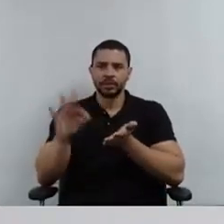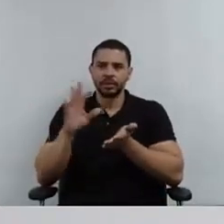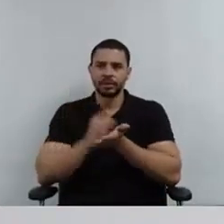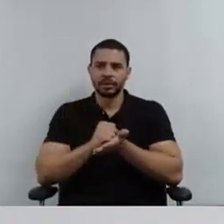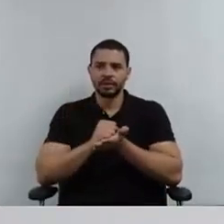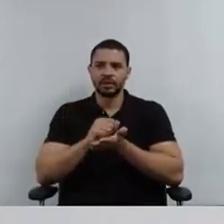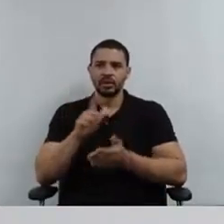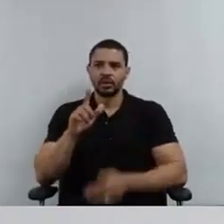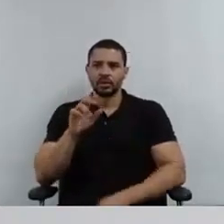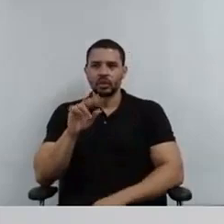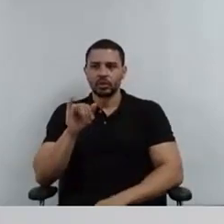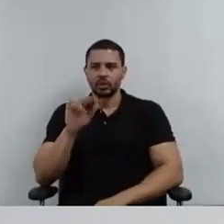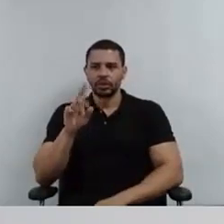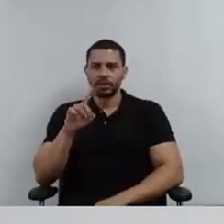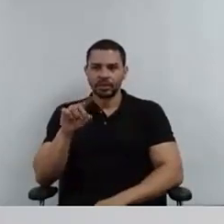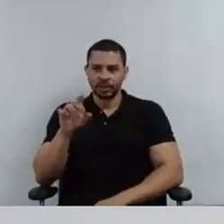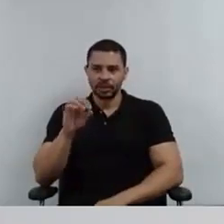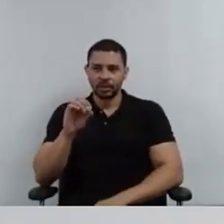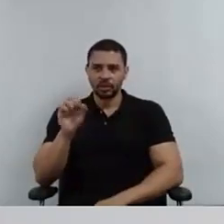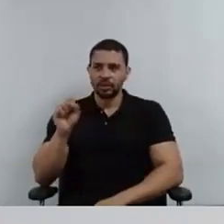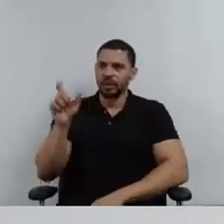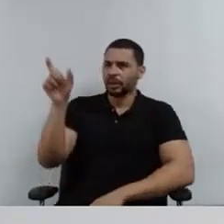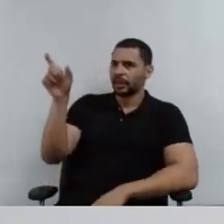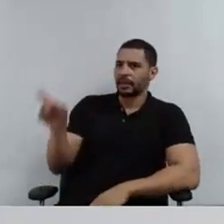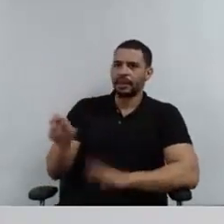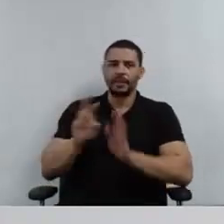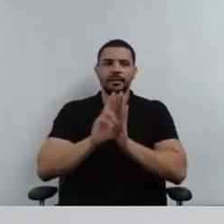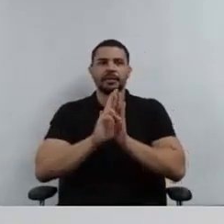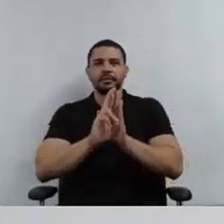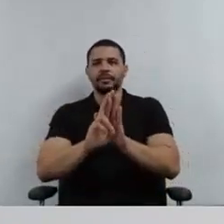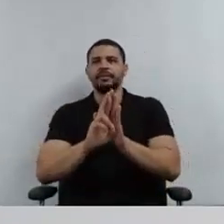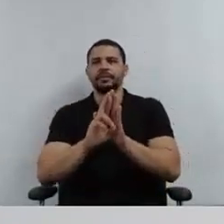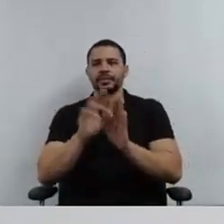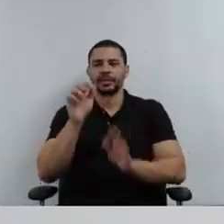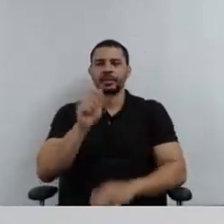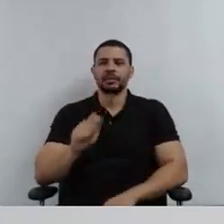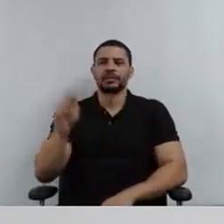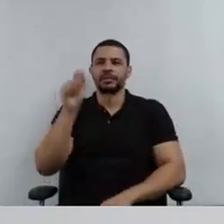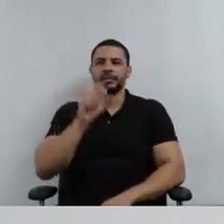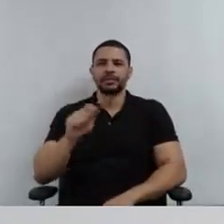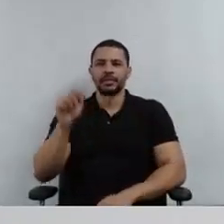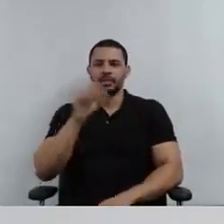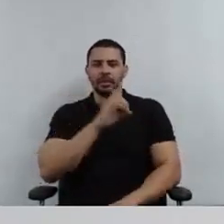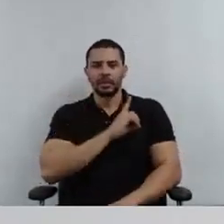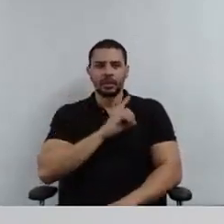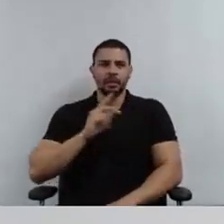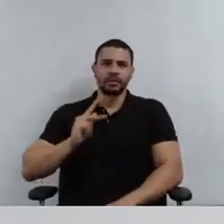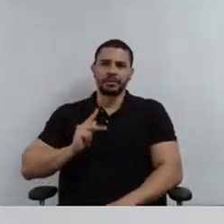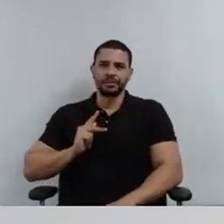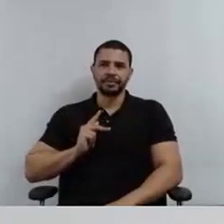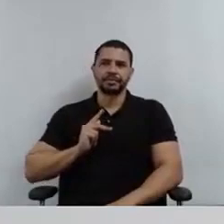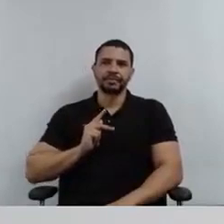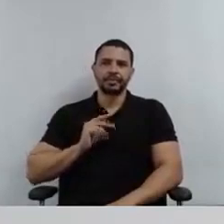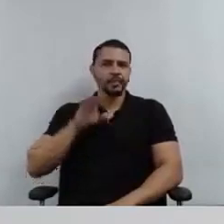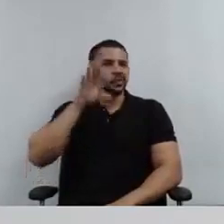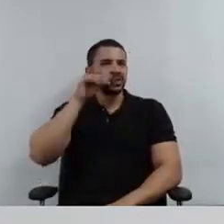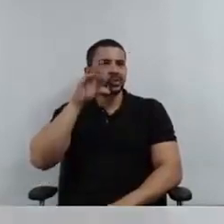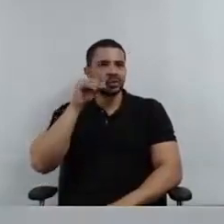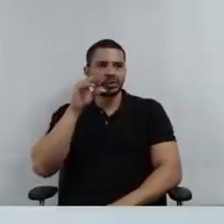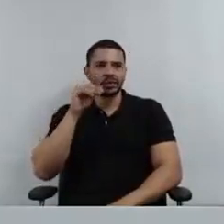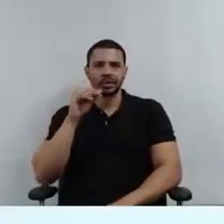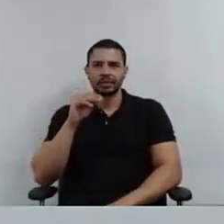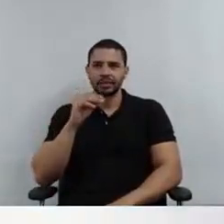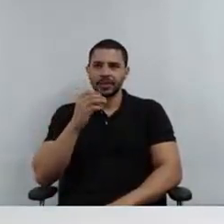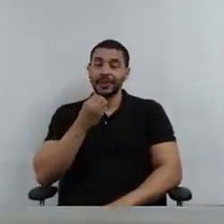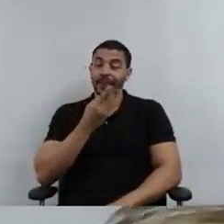representante da Associação dos Servidores e Servidoras da Defensoria Pública. Bom dia, bem-vindo e com a palavra. Bom